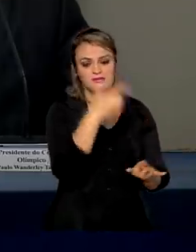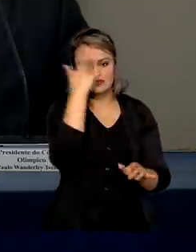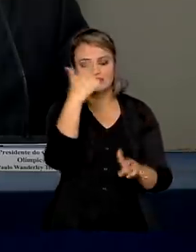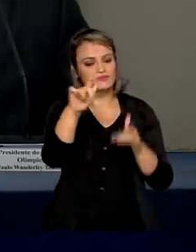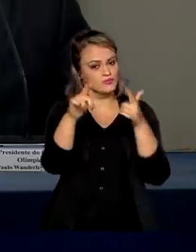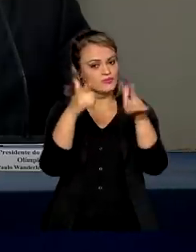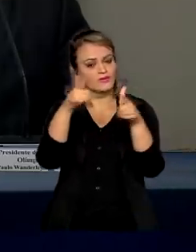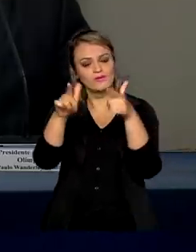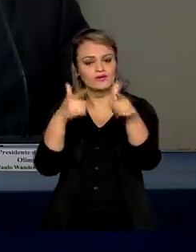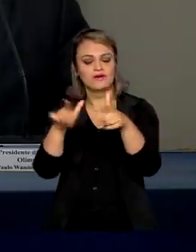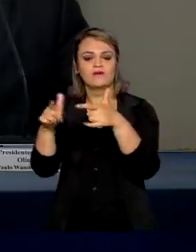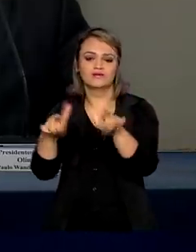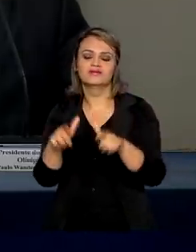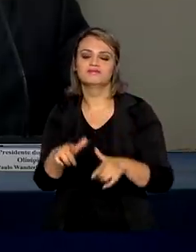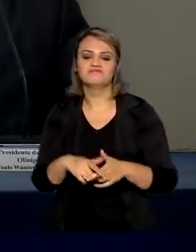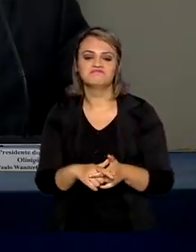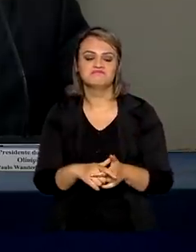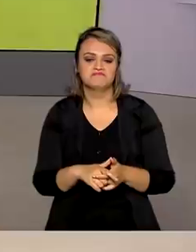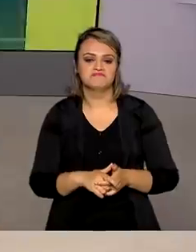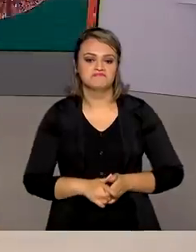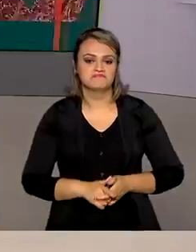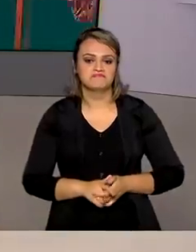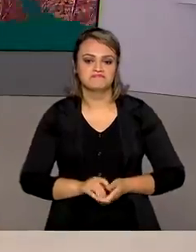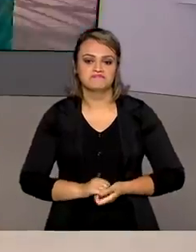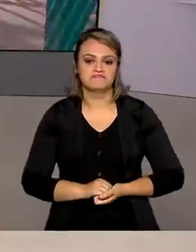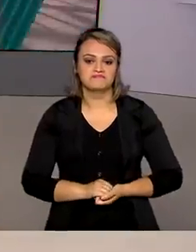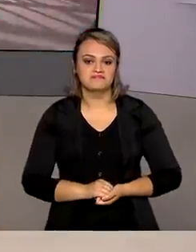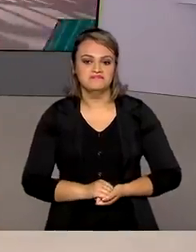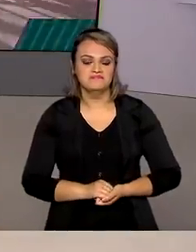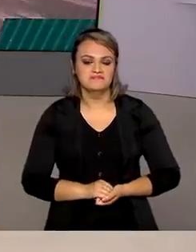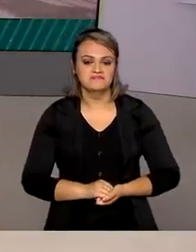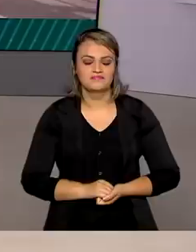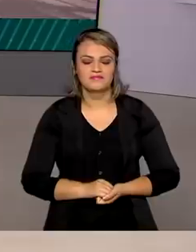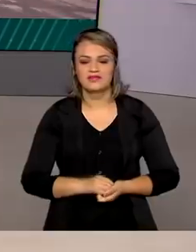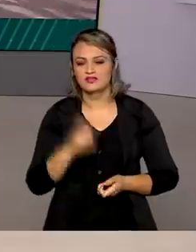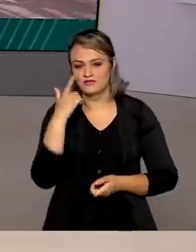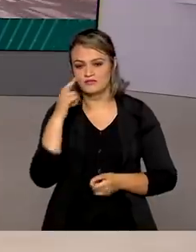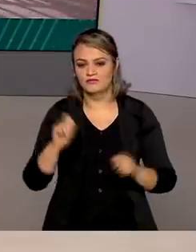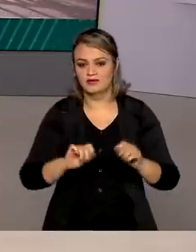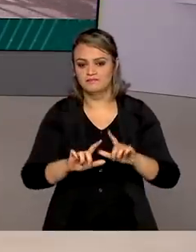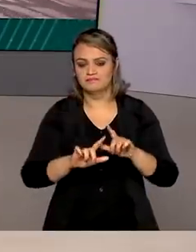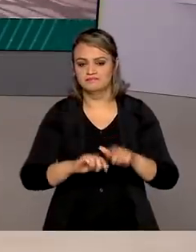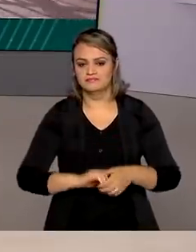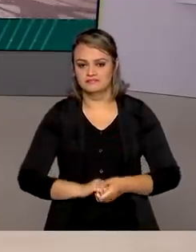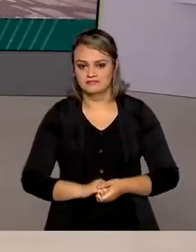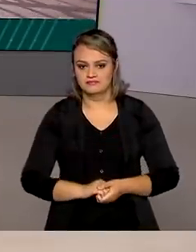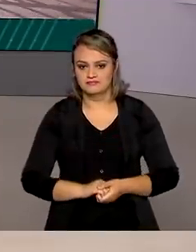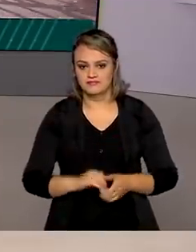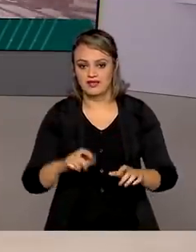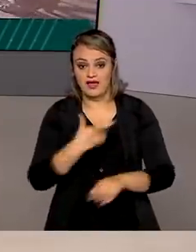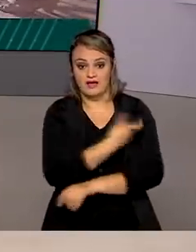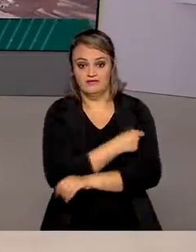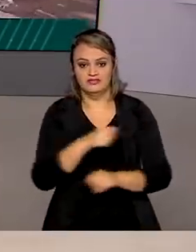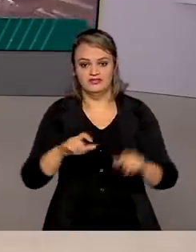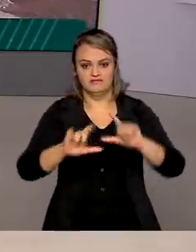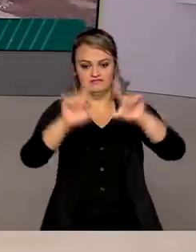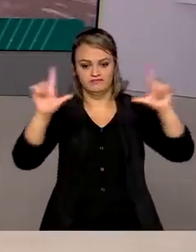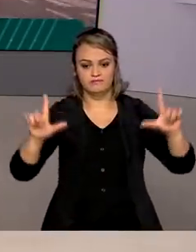também toda a população brasileira. Vamos conferir agora como está a vacinação no Brasil?